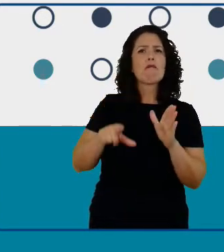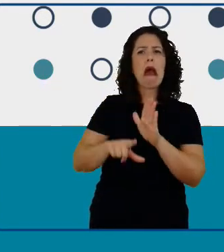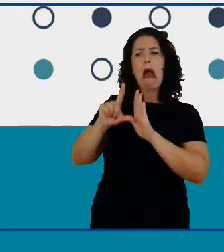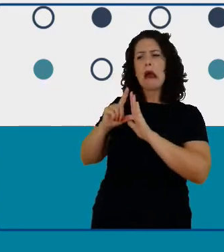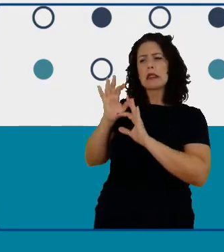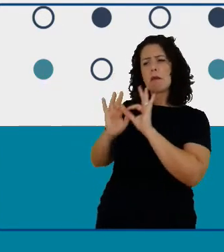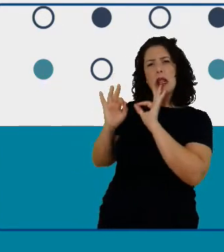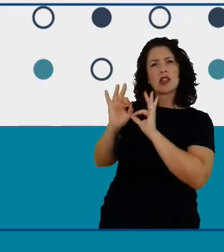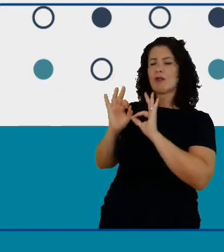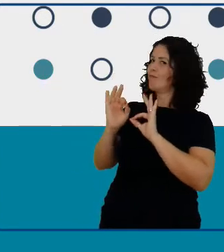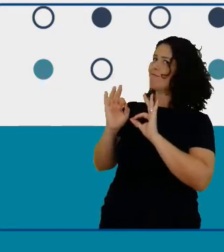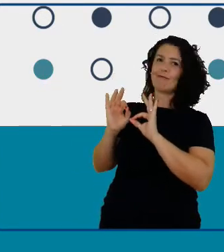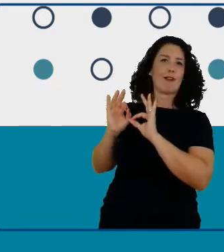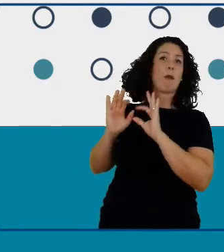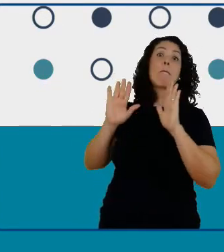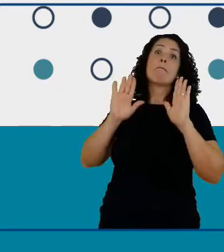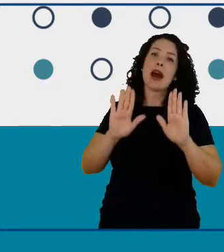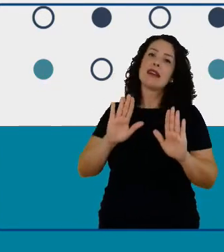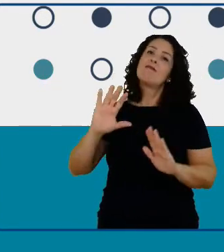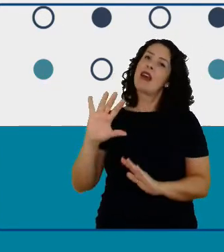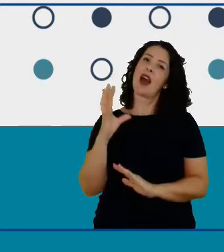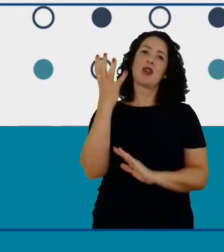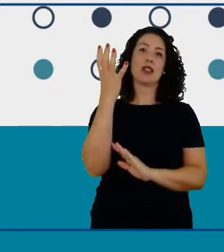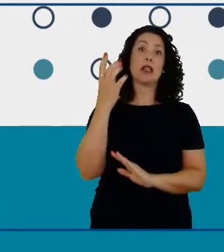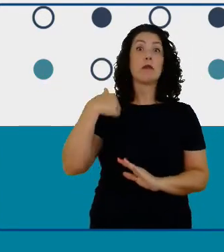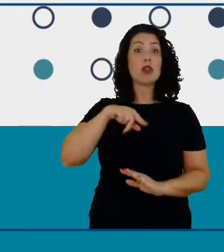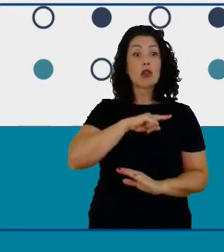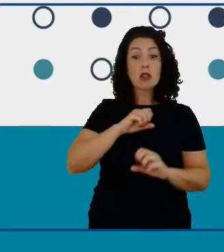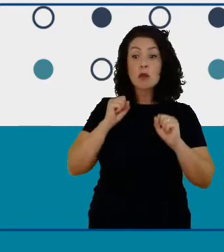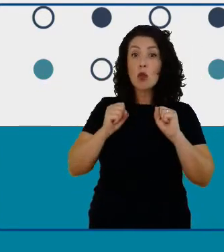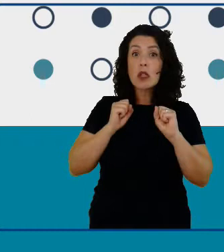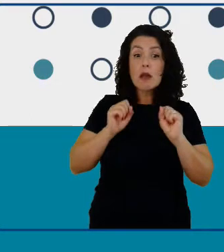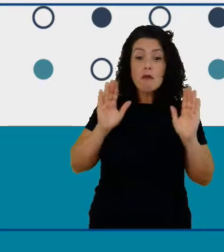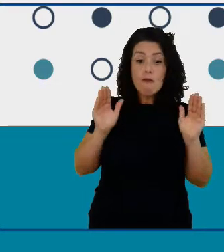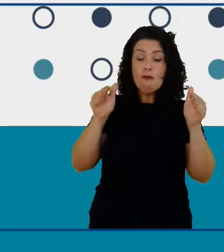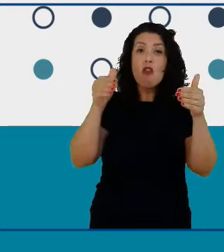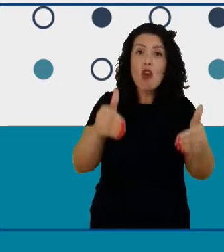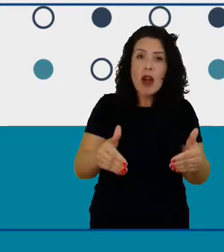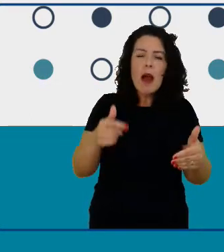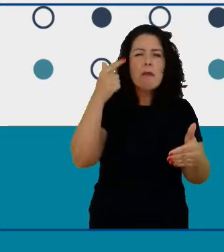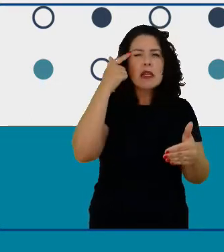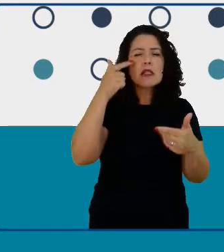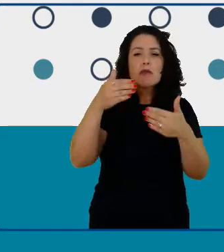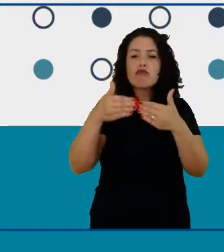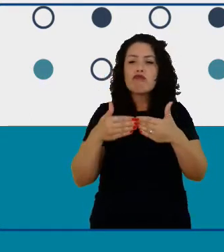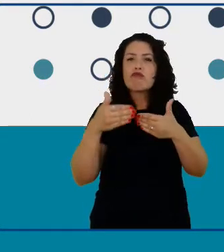são oportunidades para nós nos focarmos nos próximos 12 meses